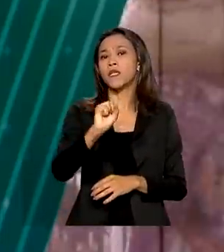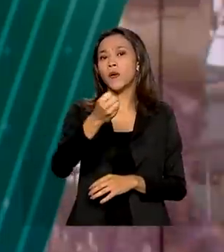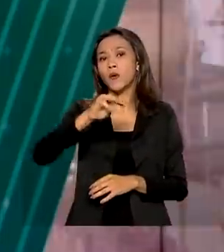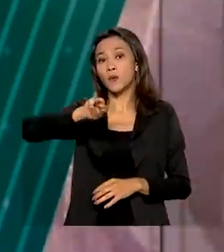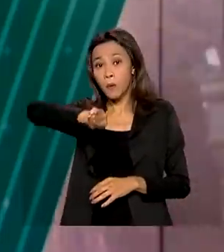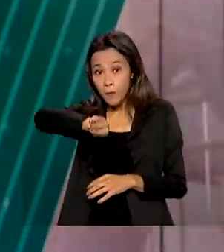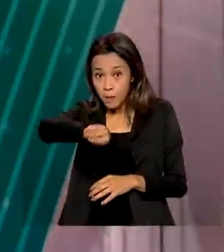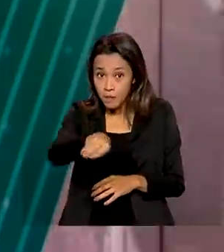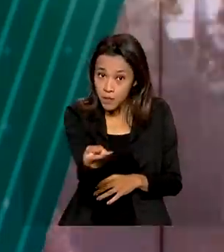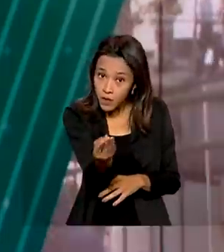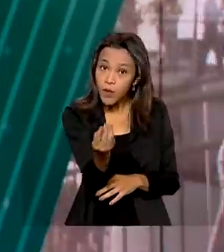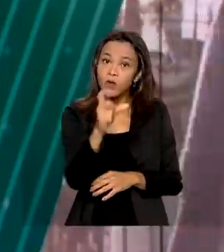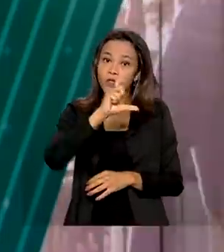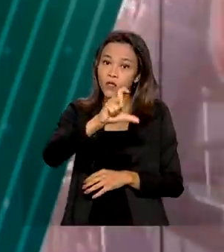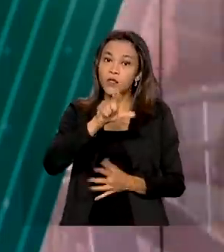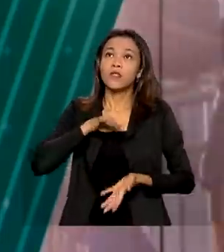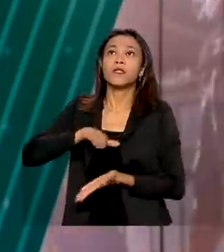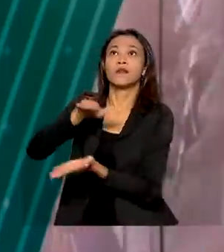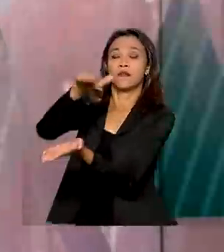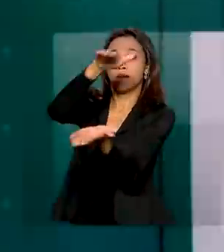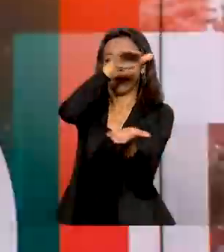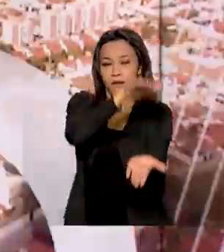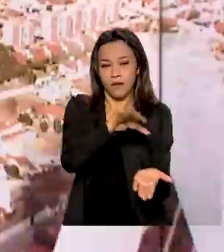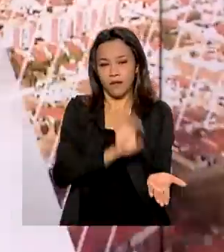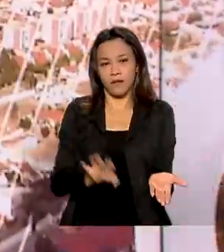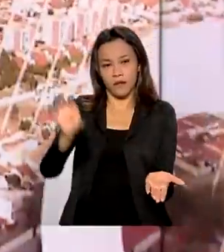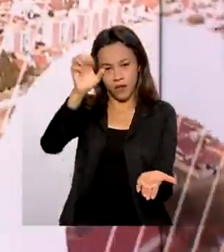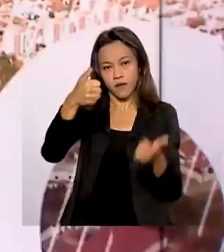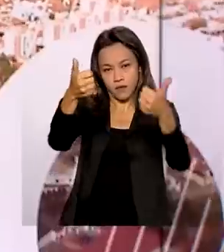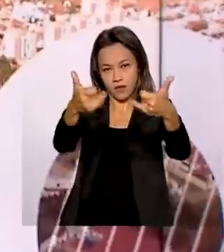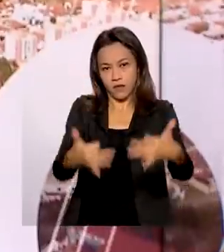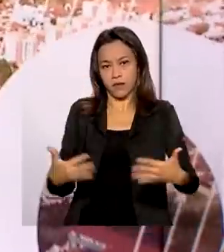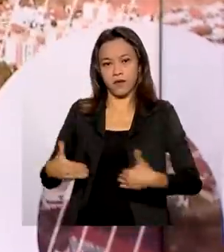imunizantes entregues aos estados, segundo o Ministério da Saúde.